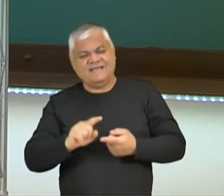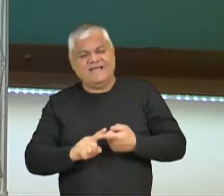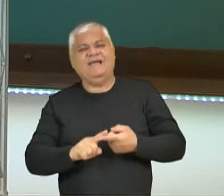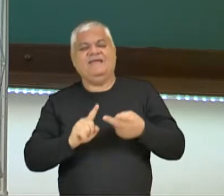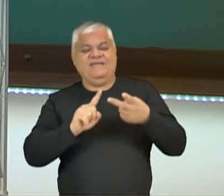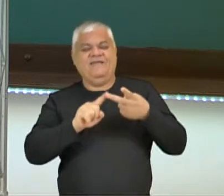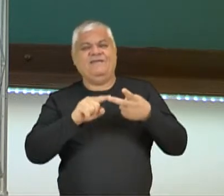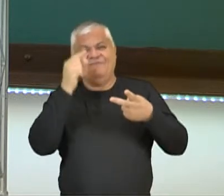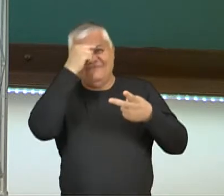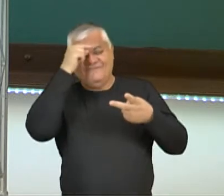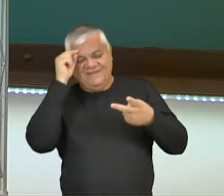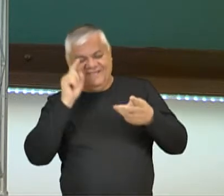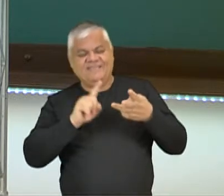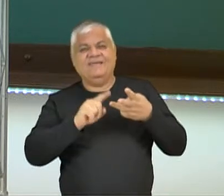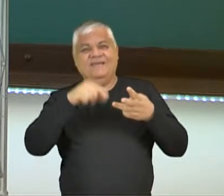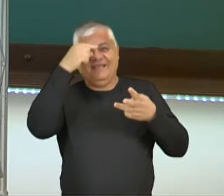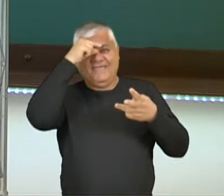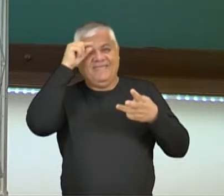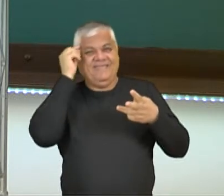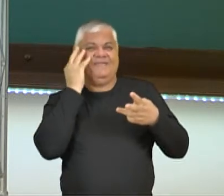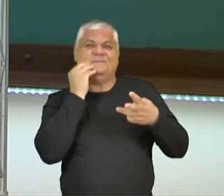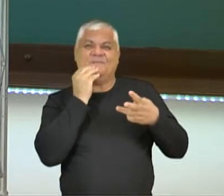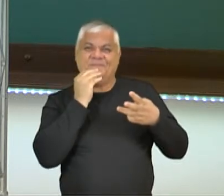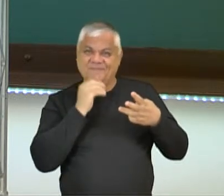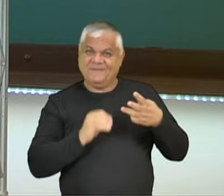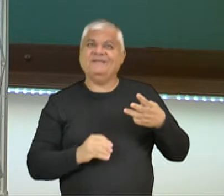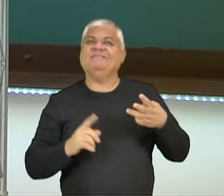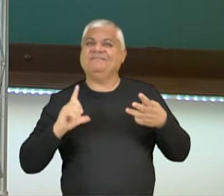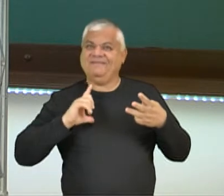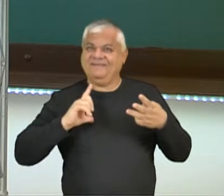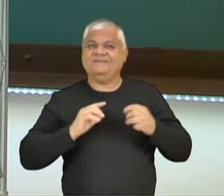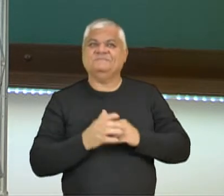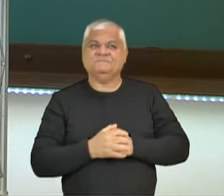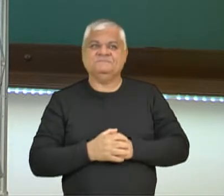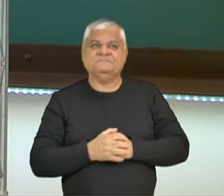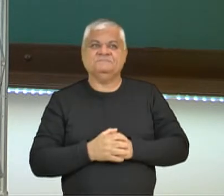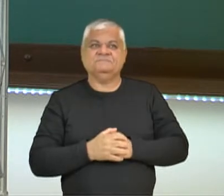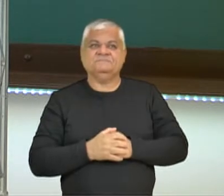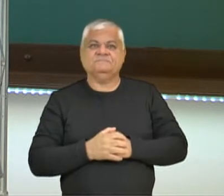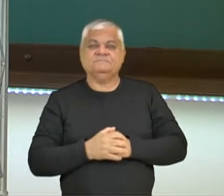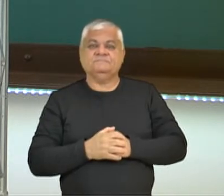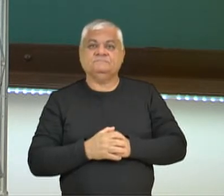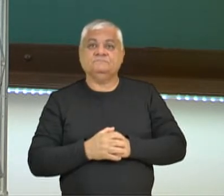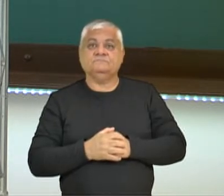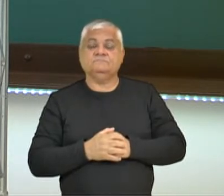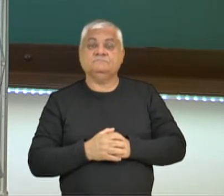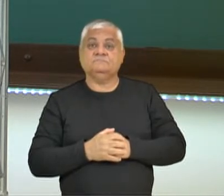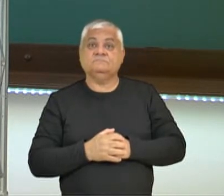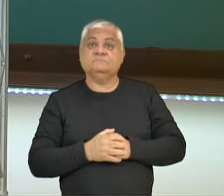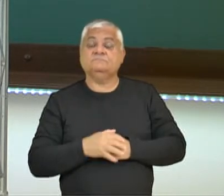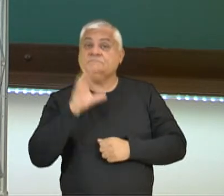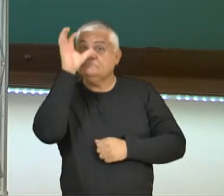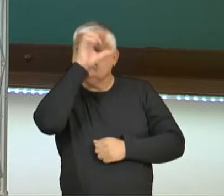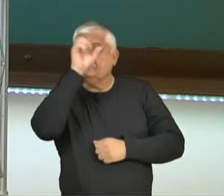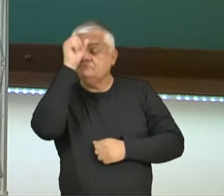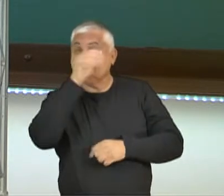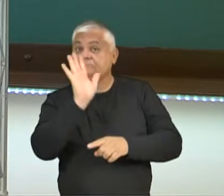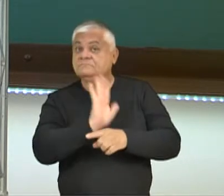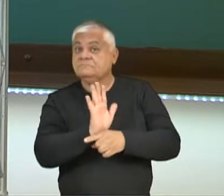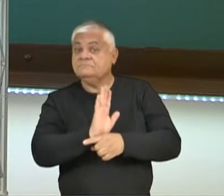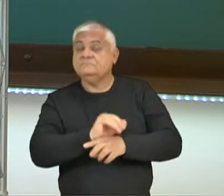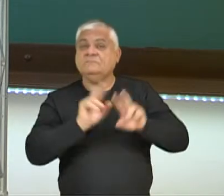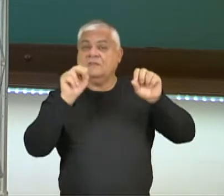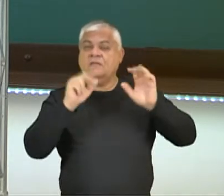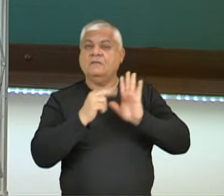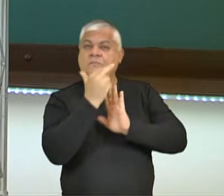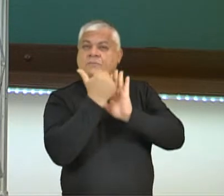aparecendo em dois países da América do Sul, ok? Então, o que nós vimos nesse vídeo? Vimos